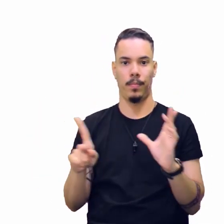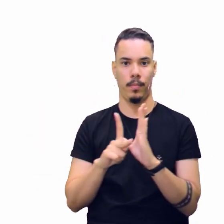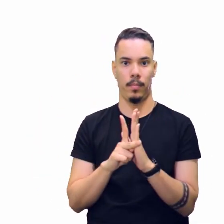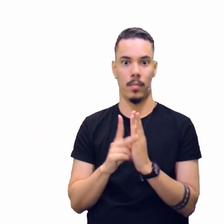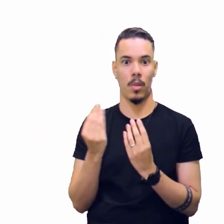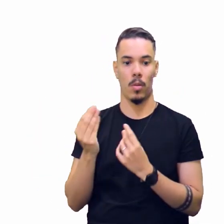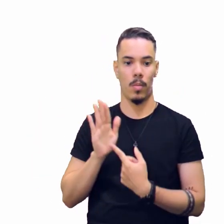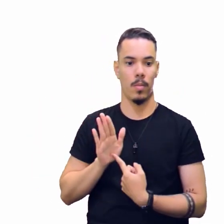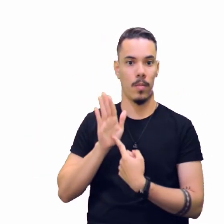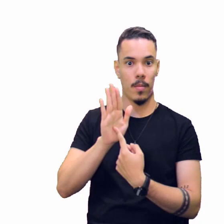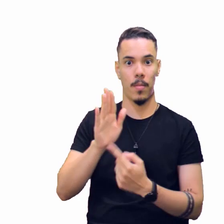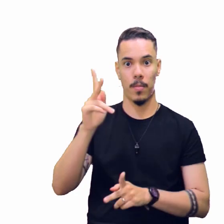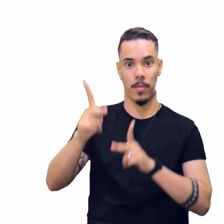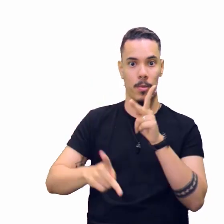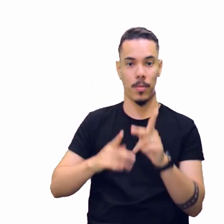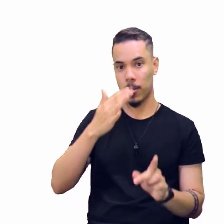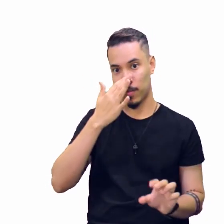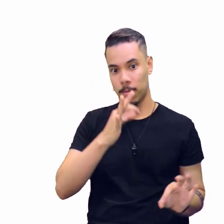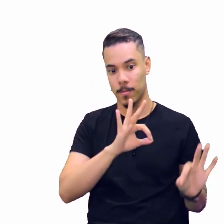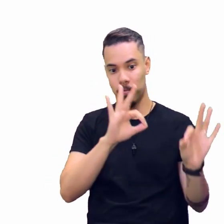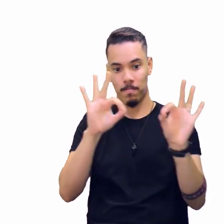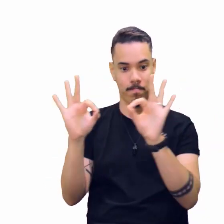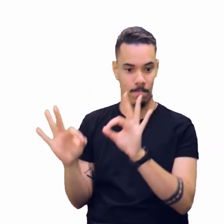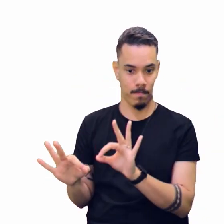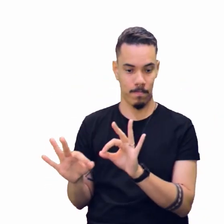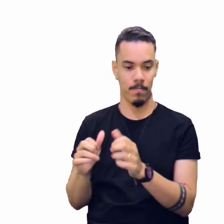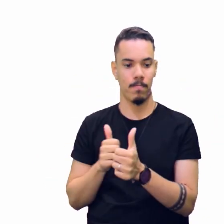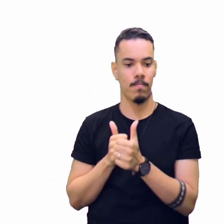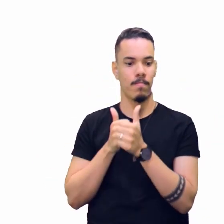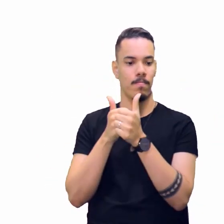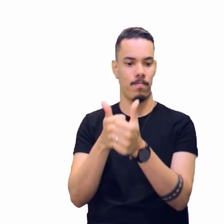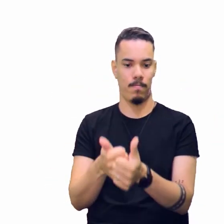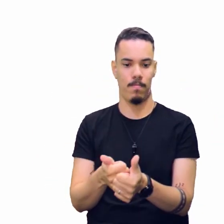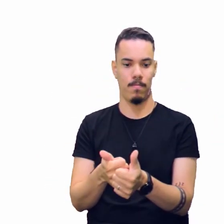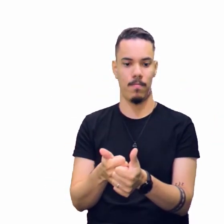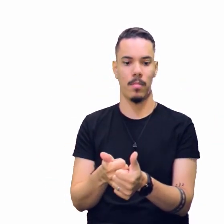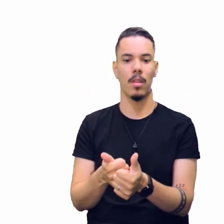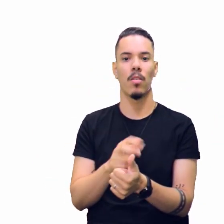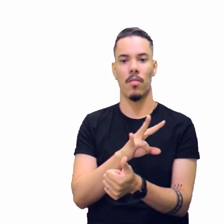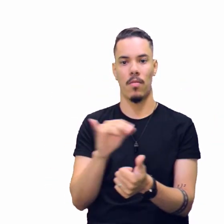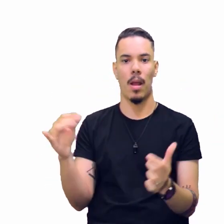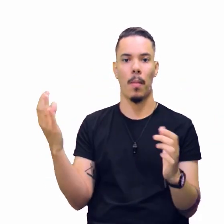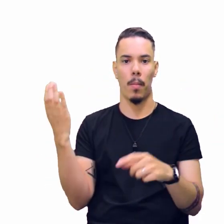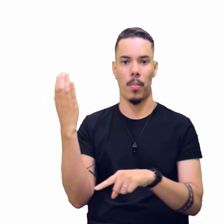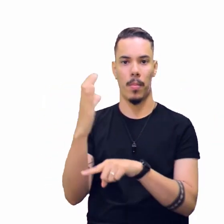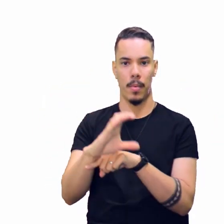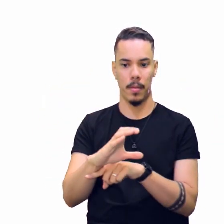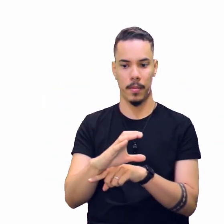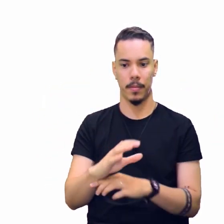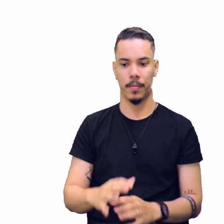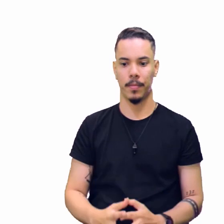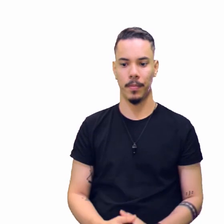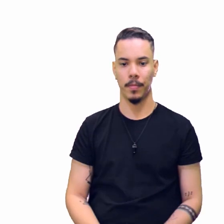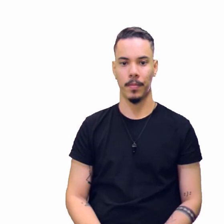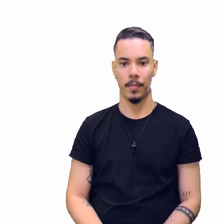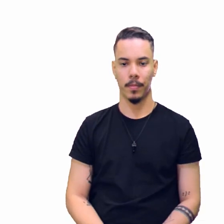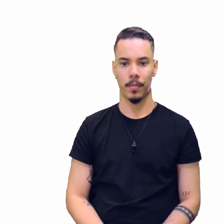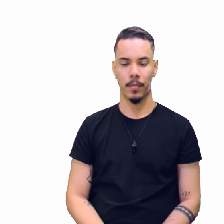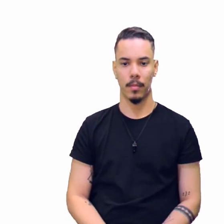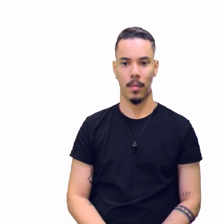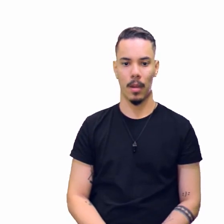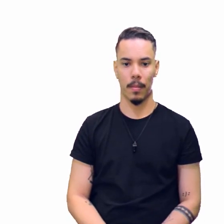apresentação ao público, segundo o padrão do veículo de comunicação em que será publicado. Tá certo?